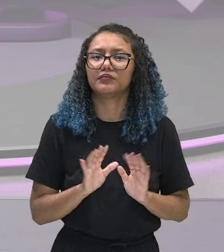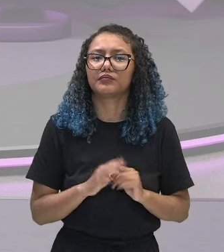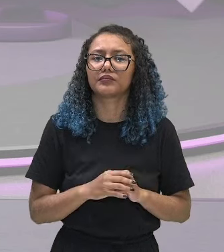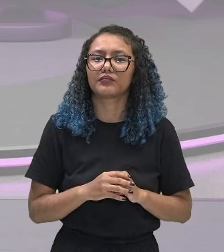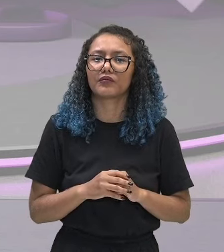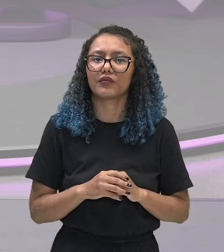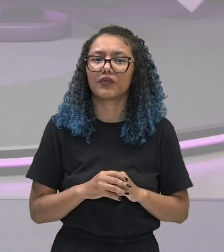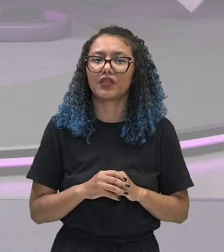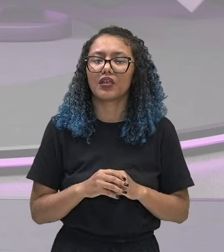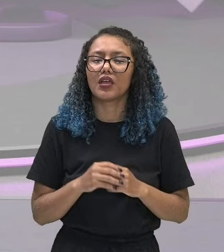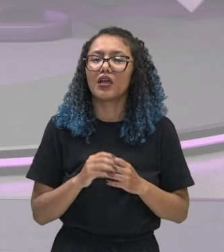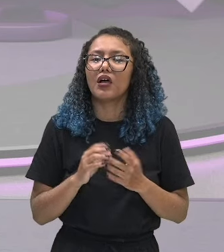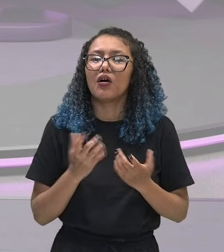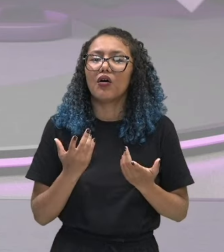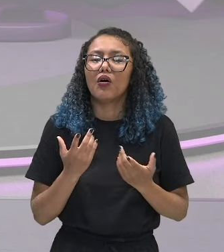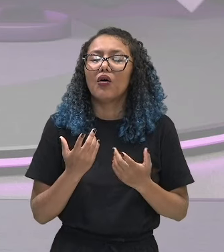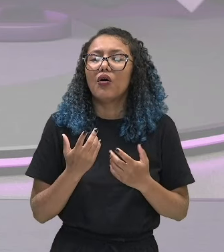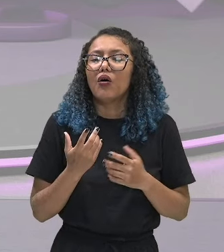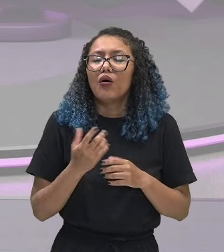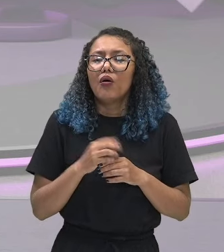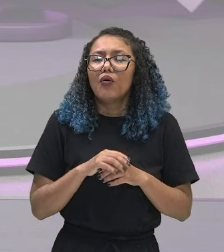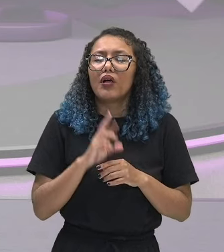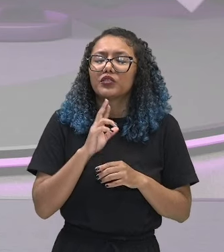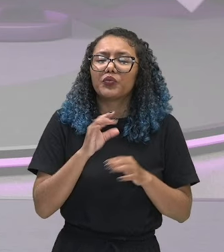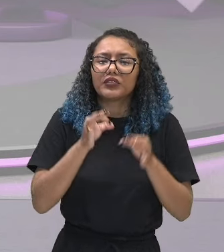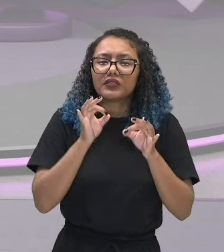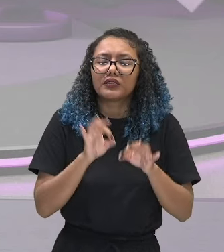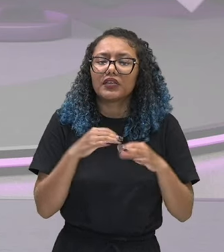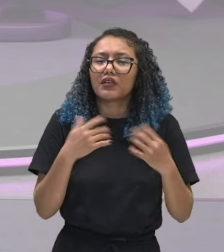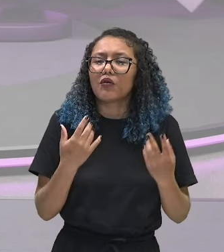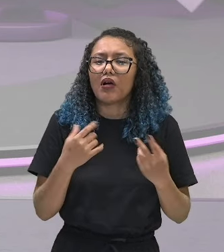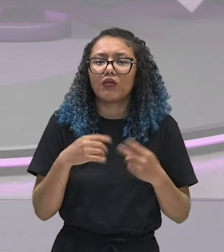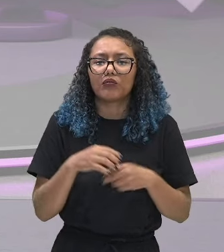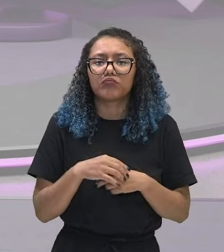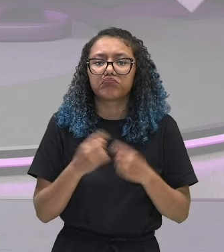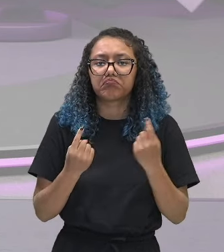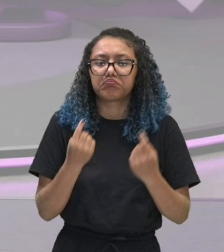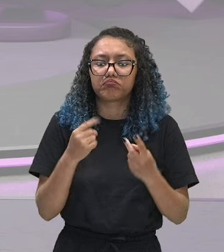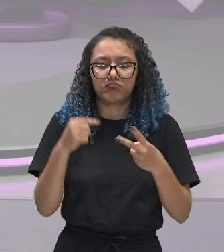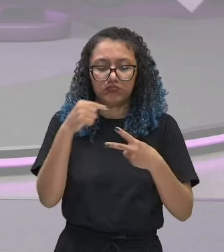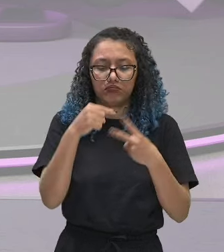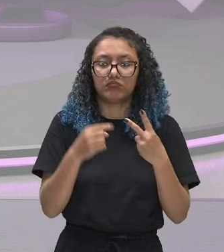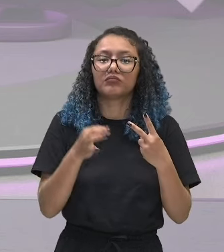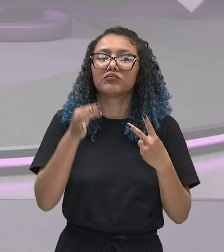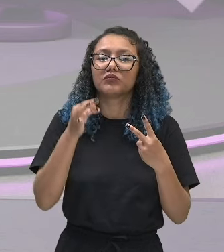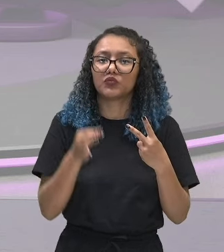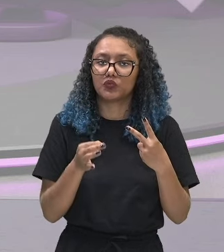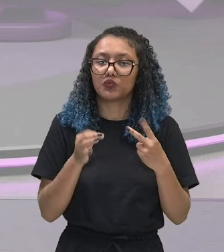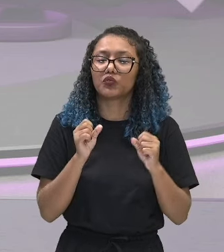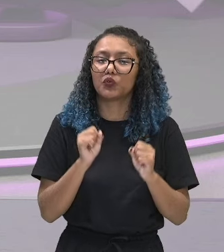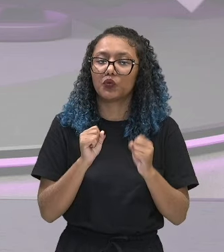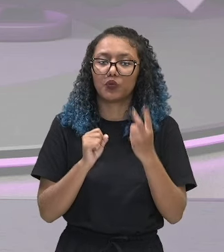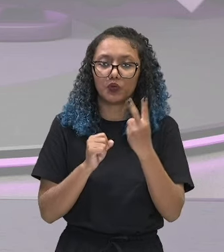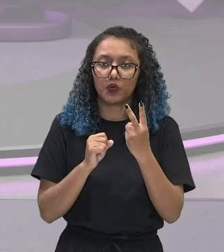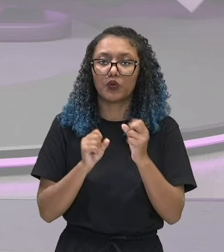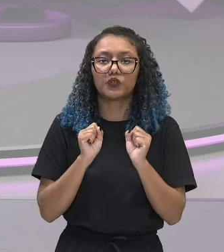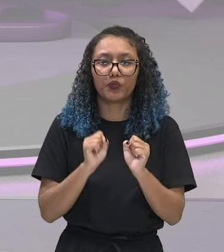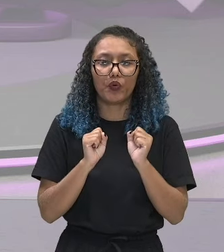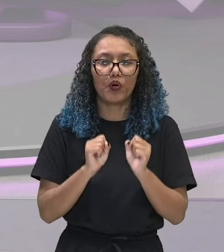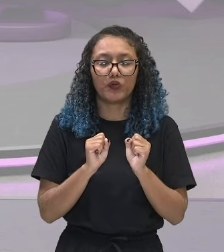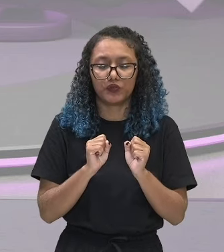ser a solução? O 3 positivo, ou o 3 negativo? Os dois. Os dois valores vão ser